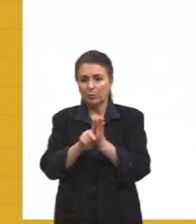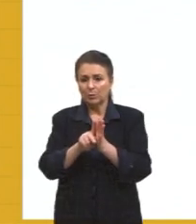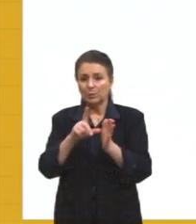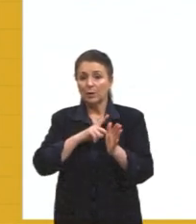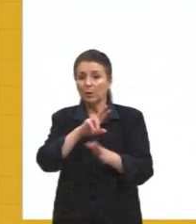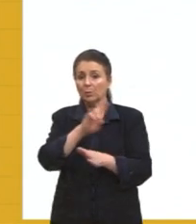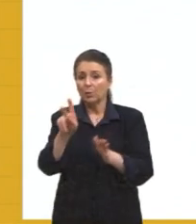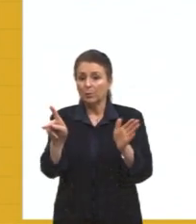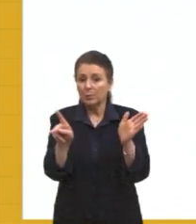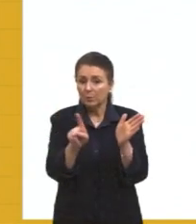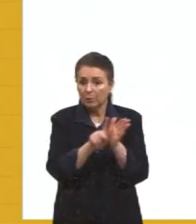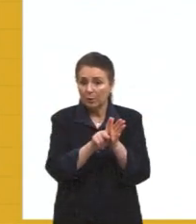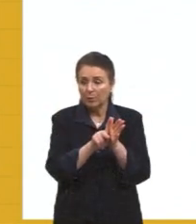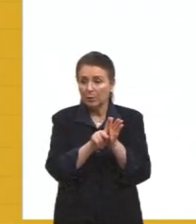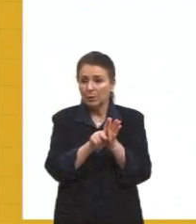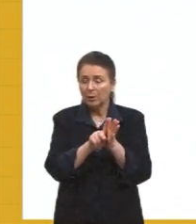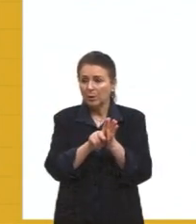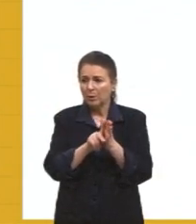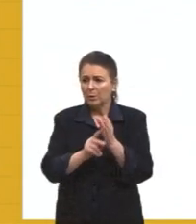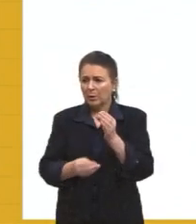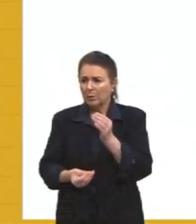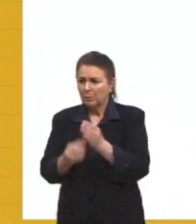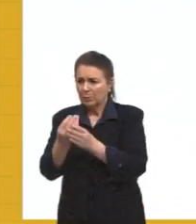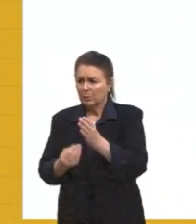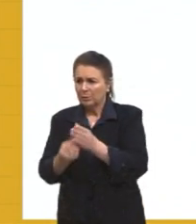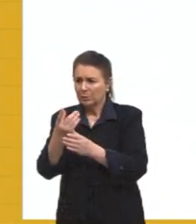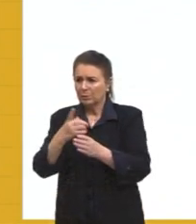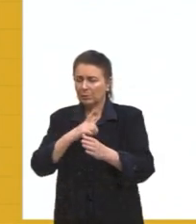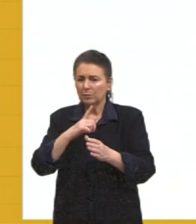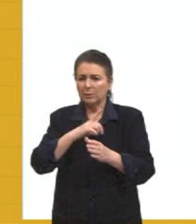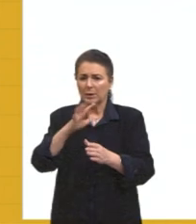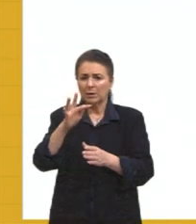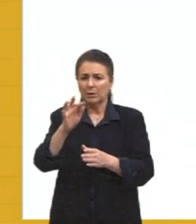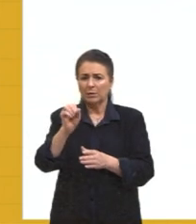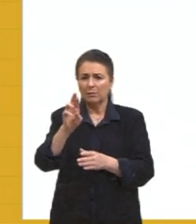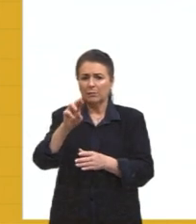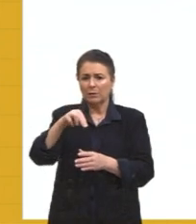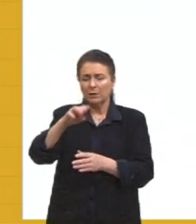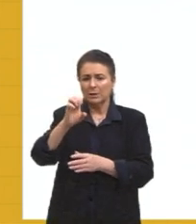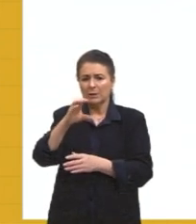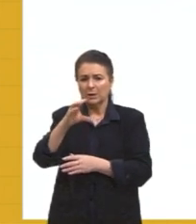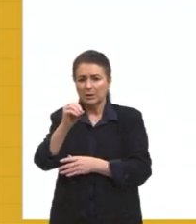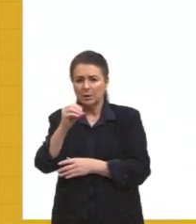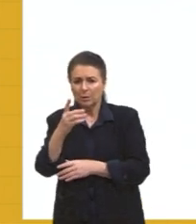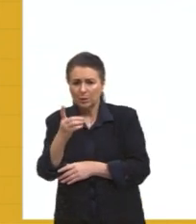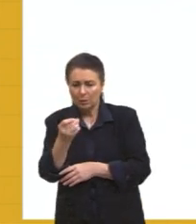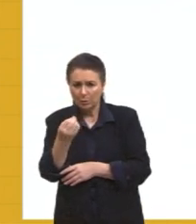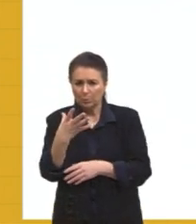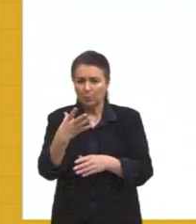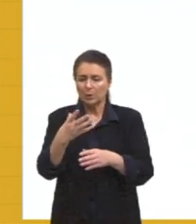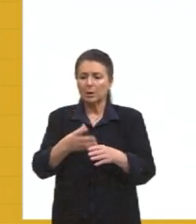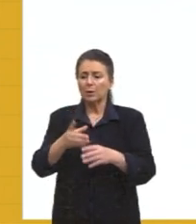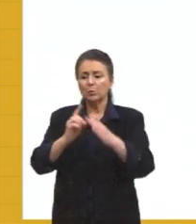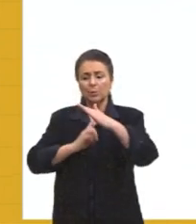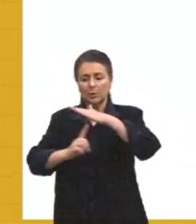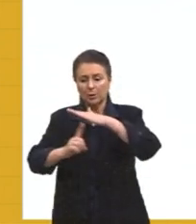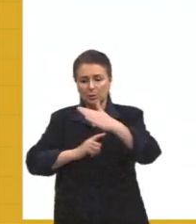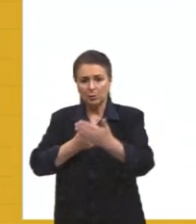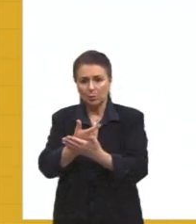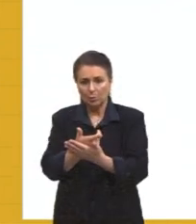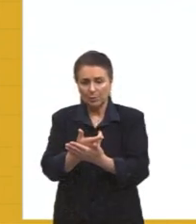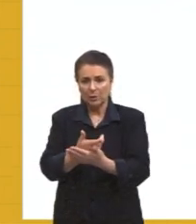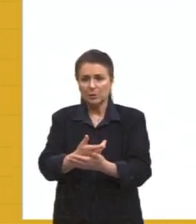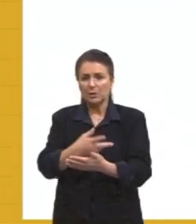mecanismo, né, a própria produção vai empurrar, então, tu tem o fornecedor, tem o estoque, tu tem a produção, chega lá, o cliente compra aquilo ali. Já a